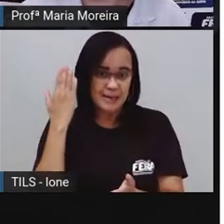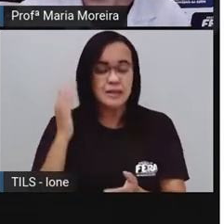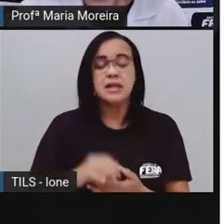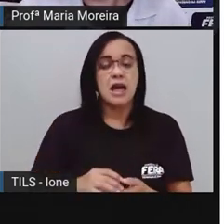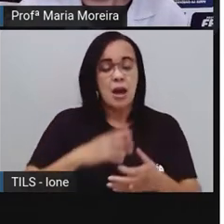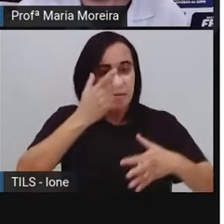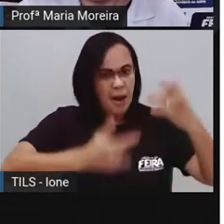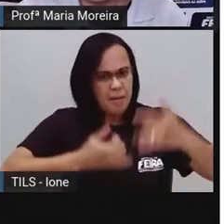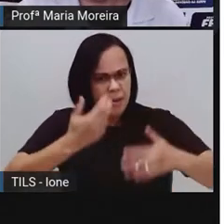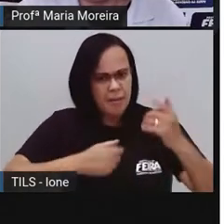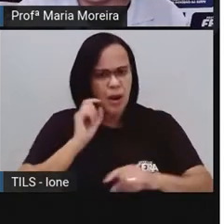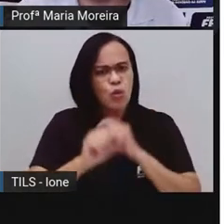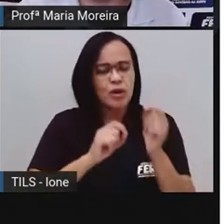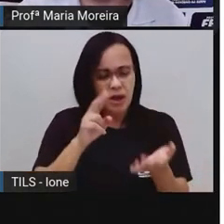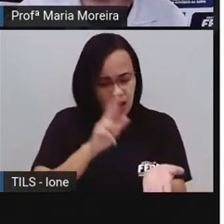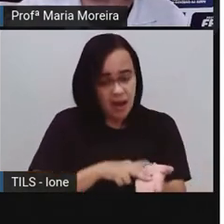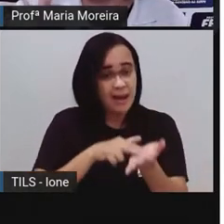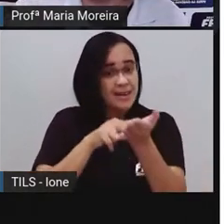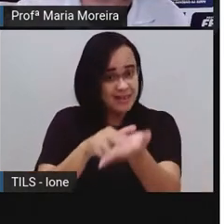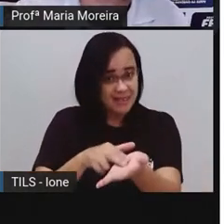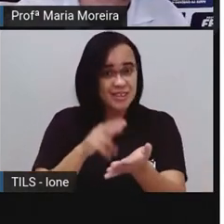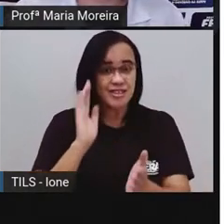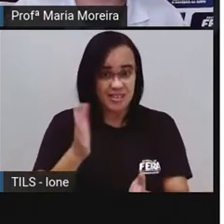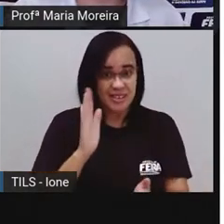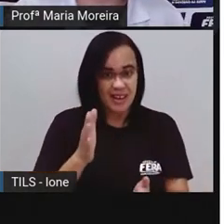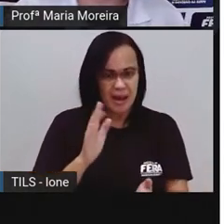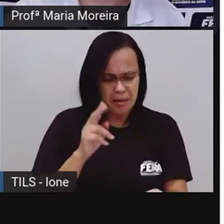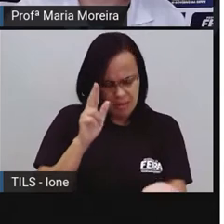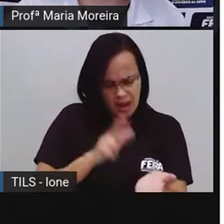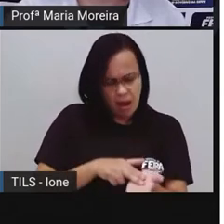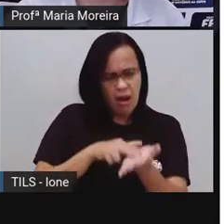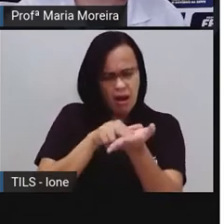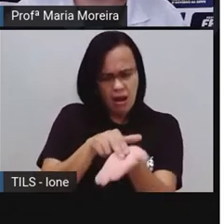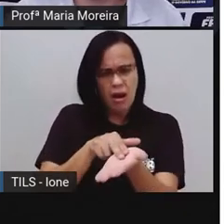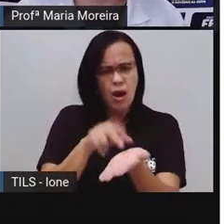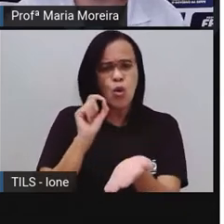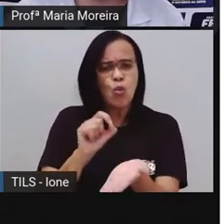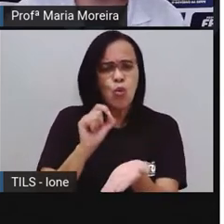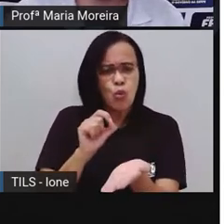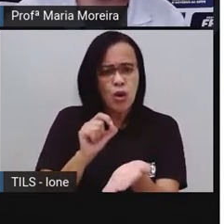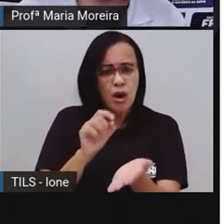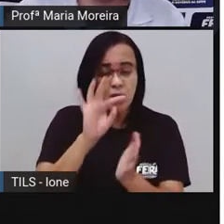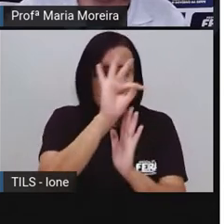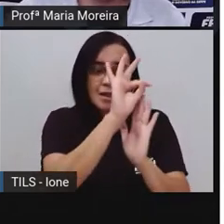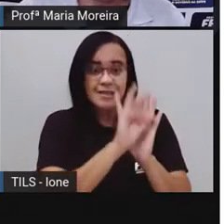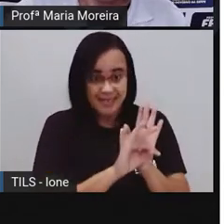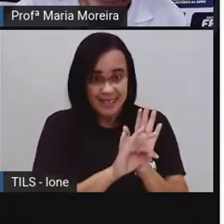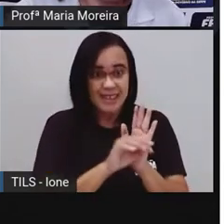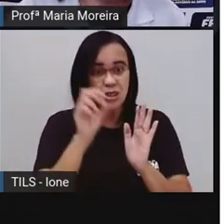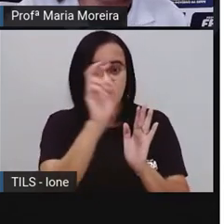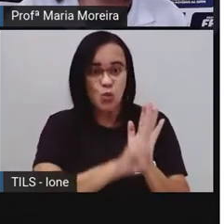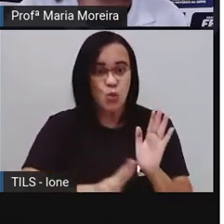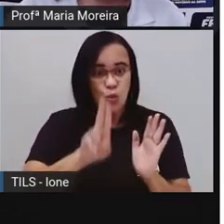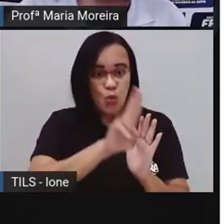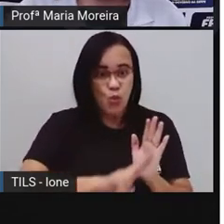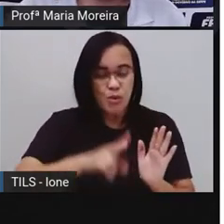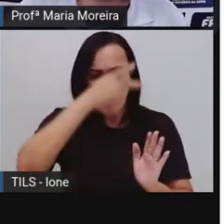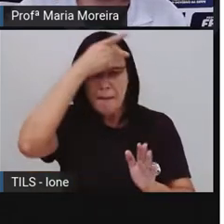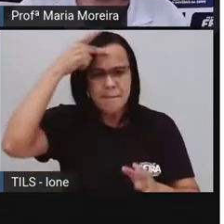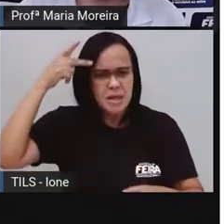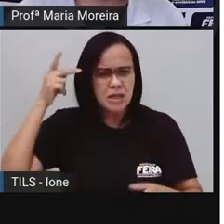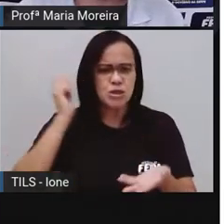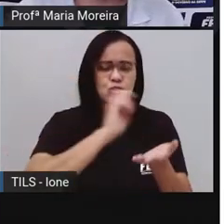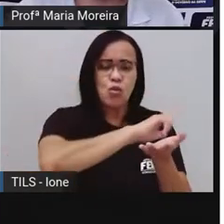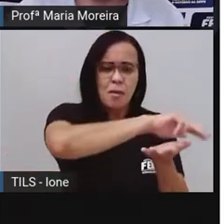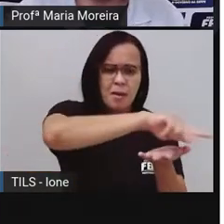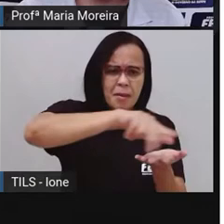foi isso? Pois é, a carta, gente, é um tipo de texto utilizado entre as pessoas com o objetivo de